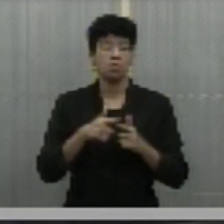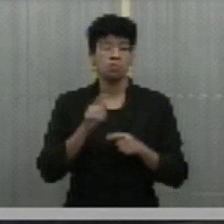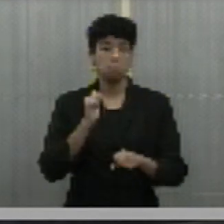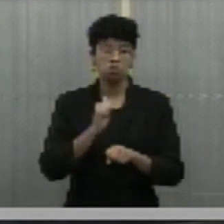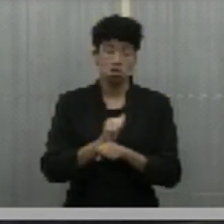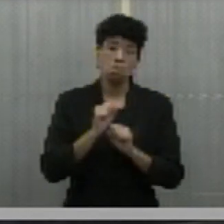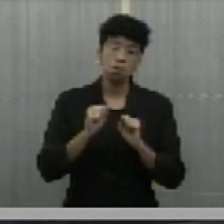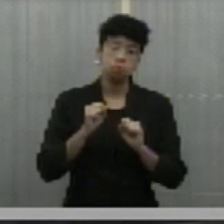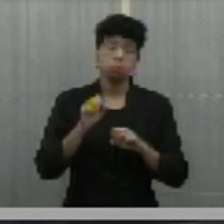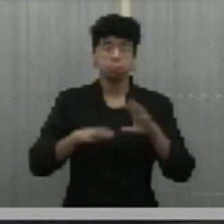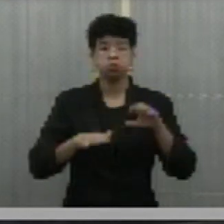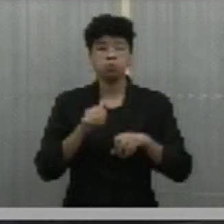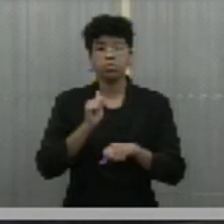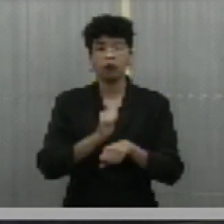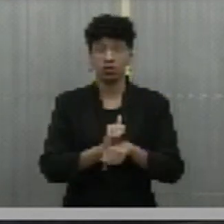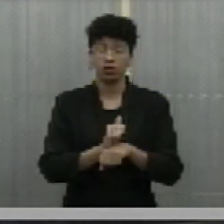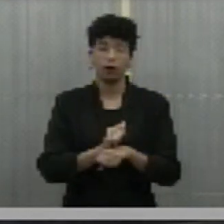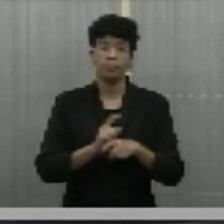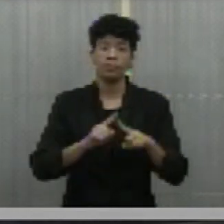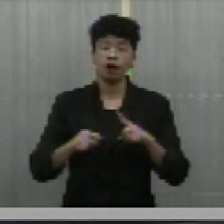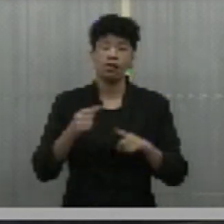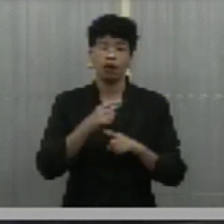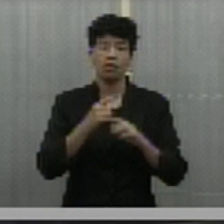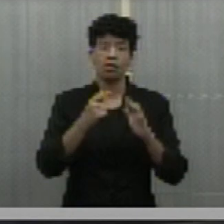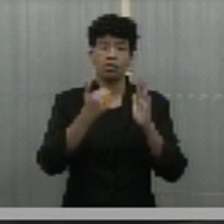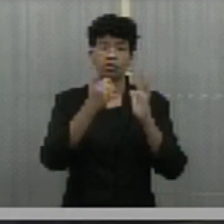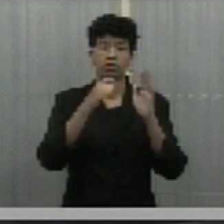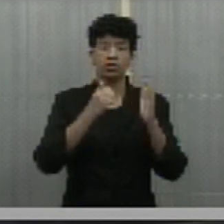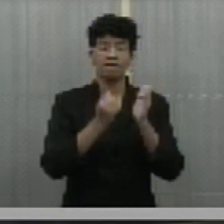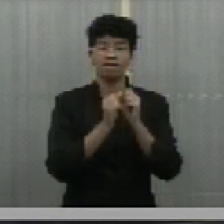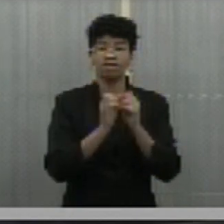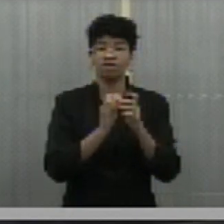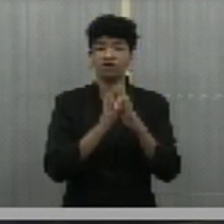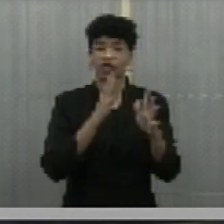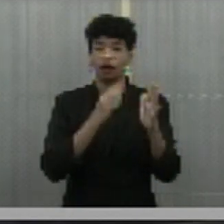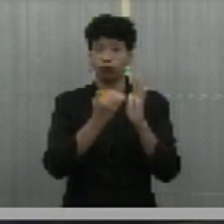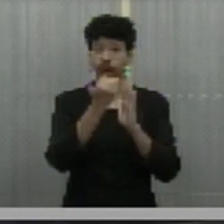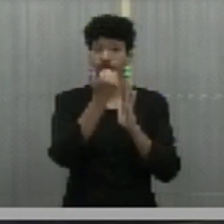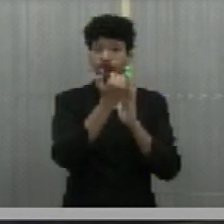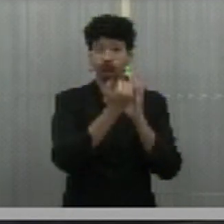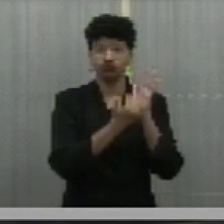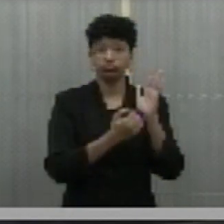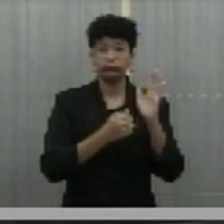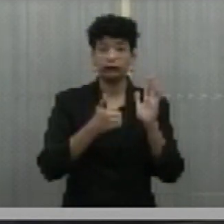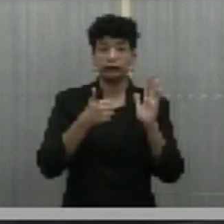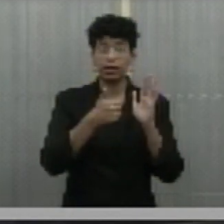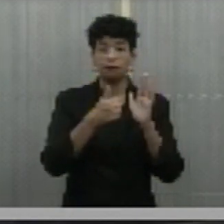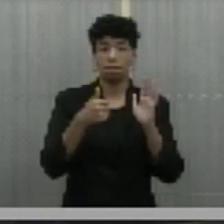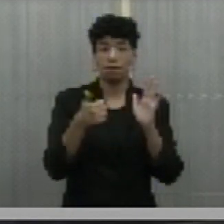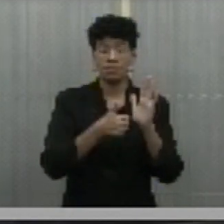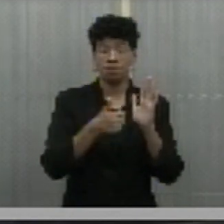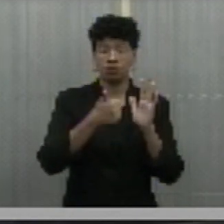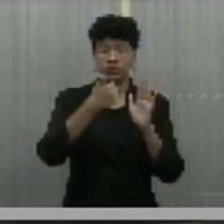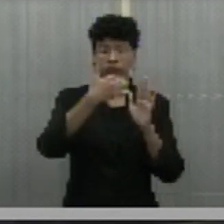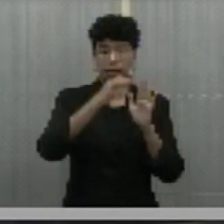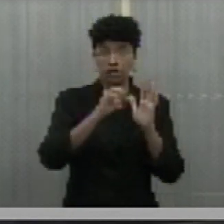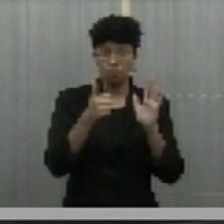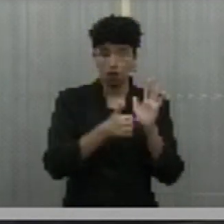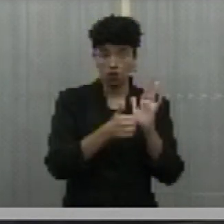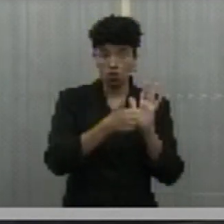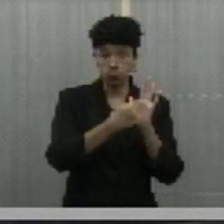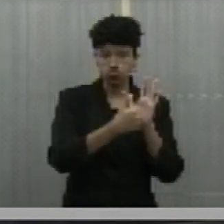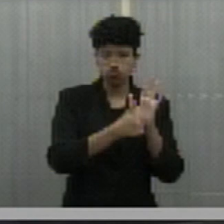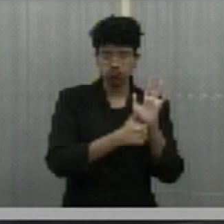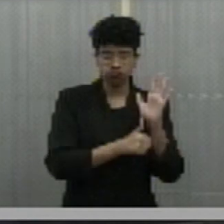mas era a décima primeira da fila. Então, ele teve que vender um bem dele para que viesse